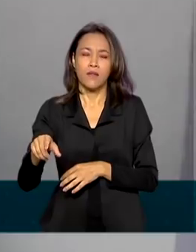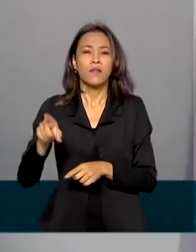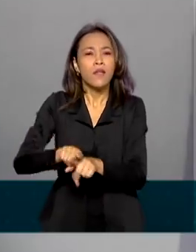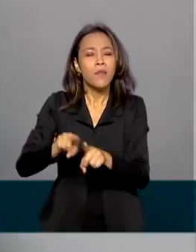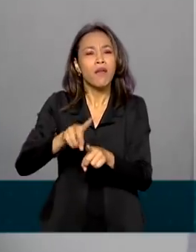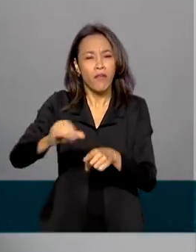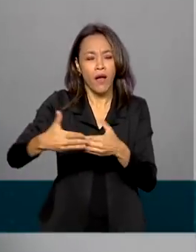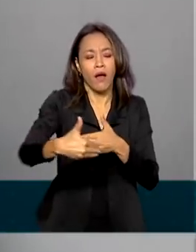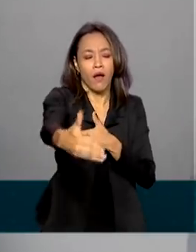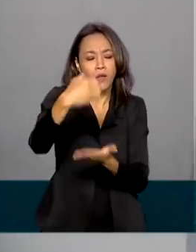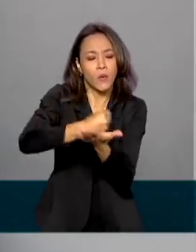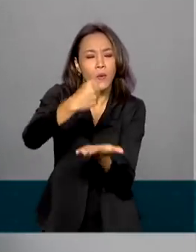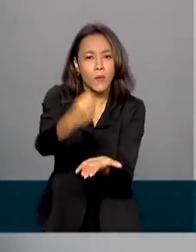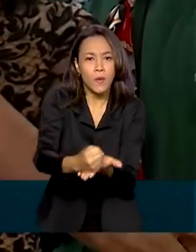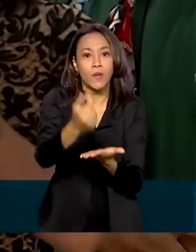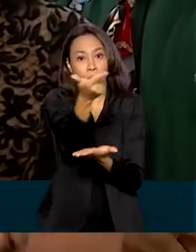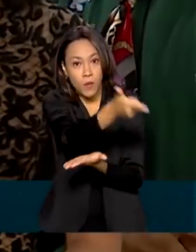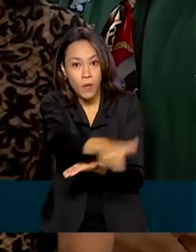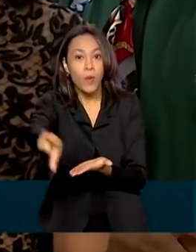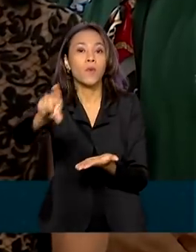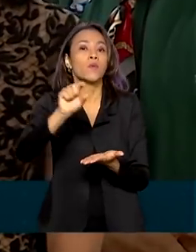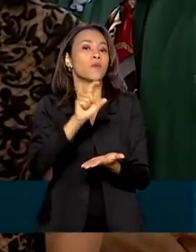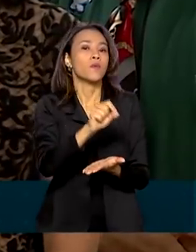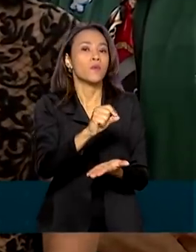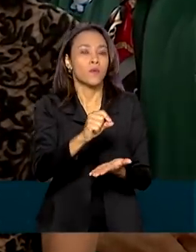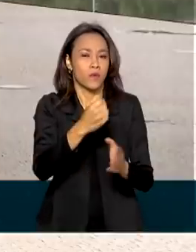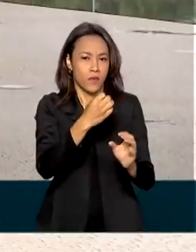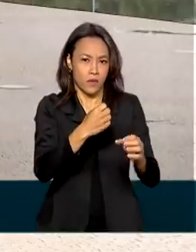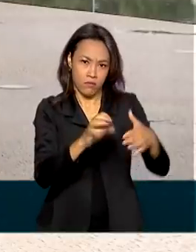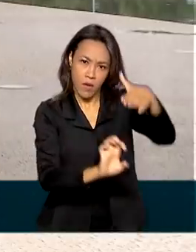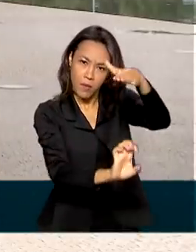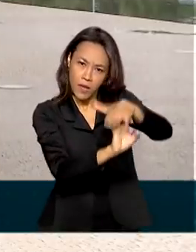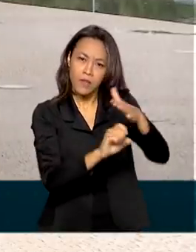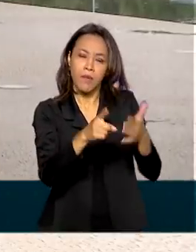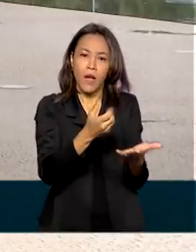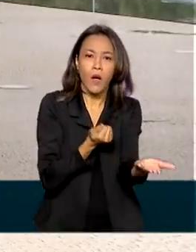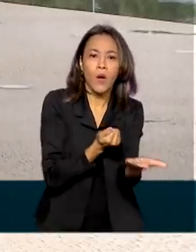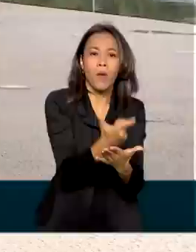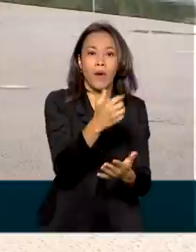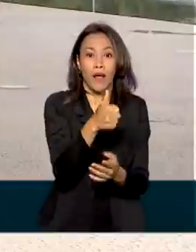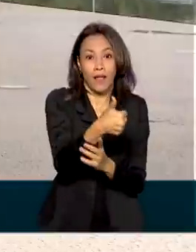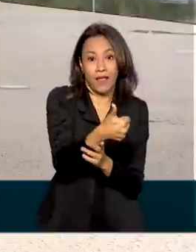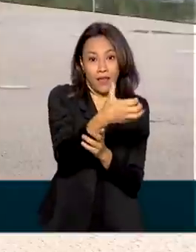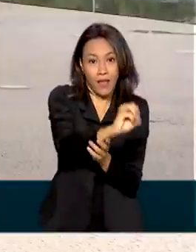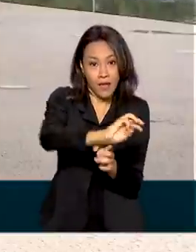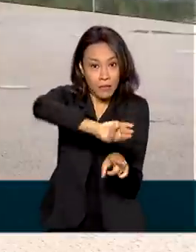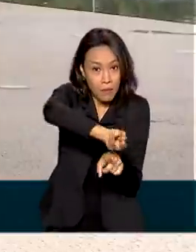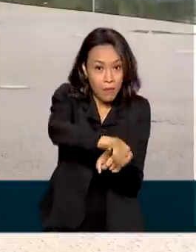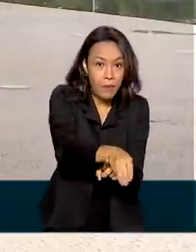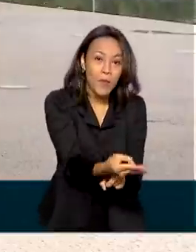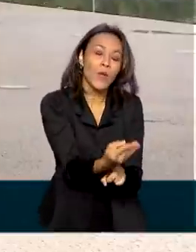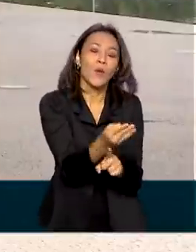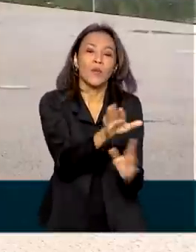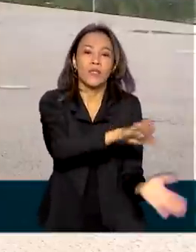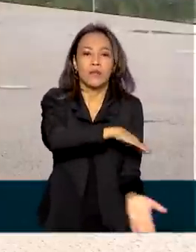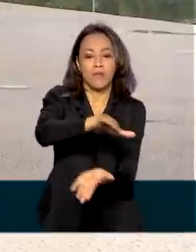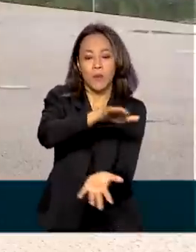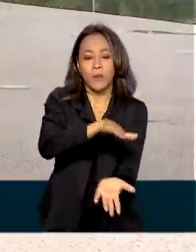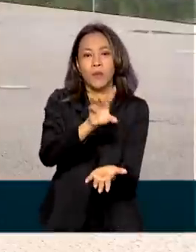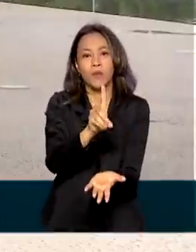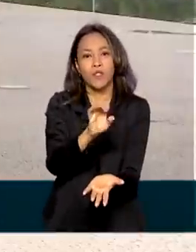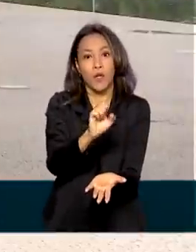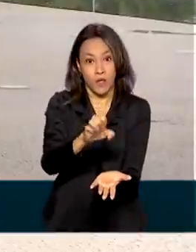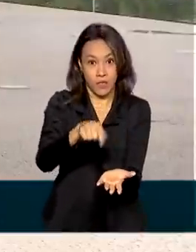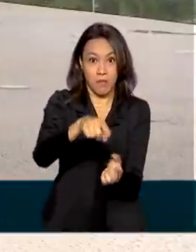contrato com a União Química para a compra de 10 milhões de doses da vacina Sputnik V para entrega entre março e